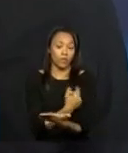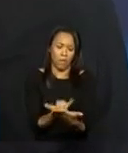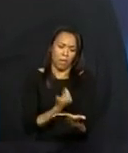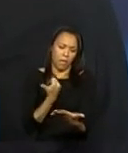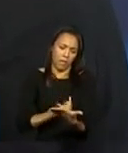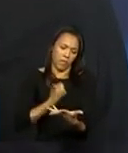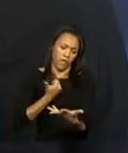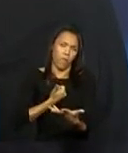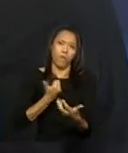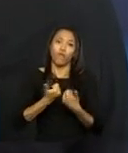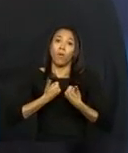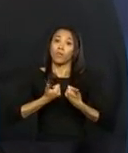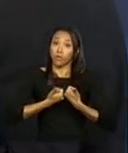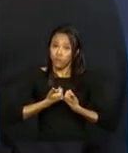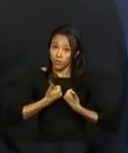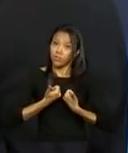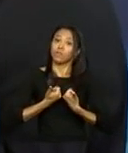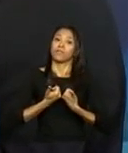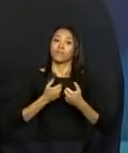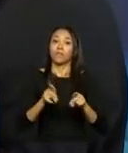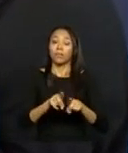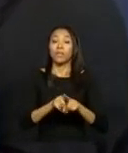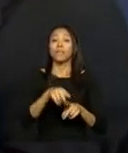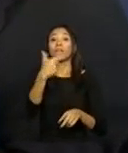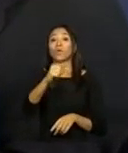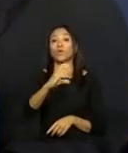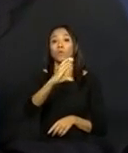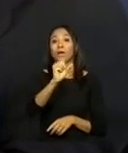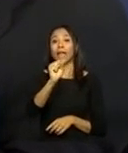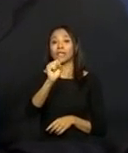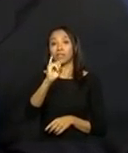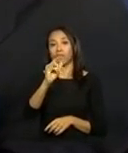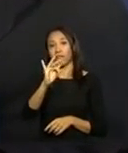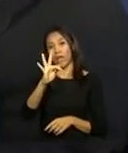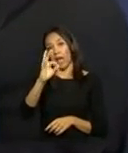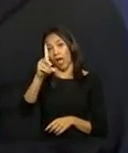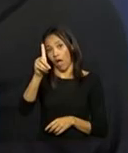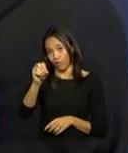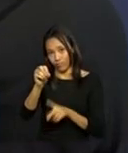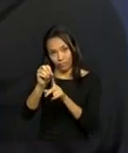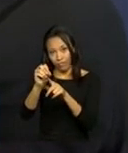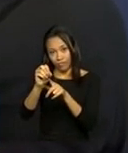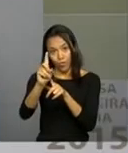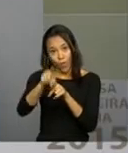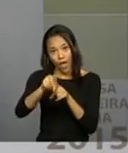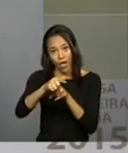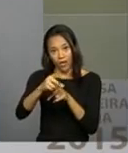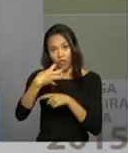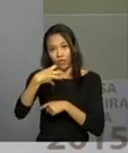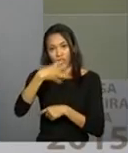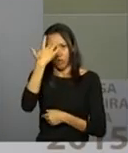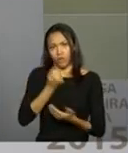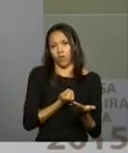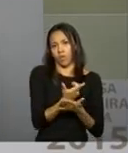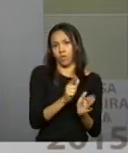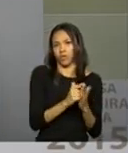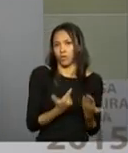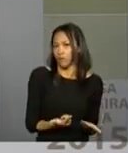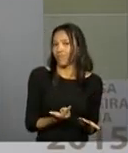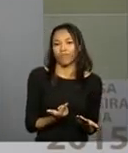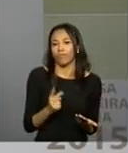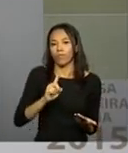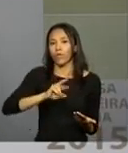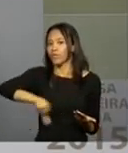que os classificados gostariam, não são eles que levam as pessoas a comprar jornal. Você tem